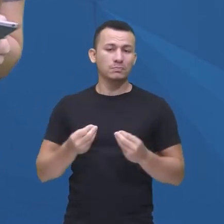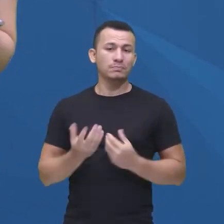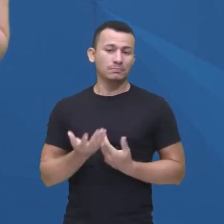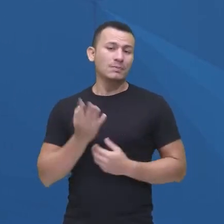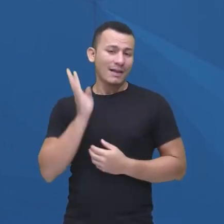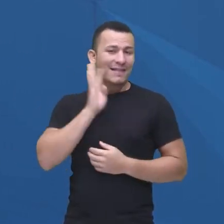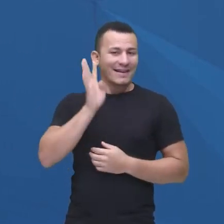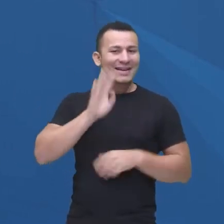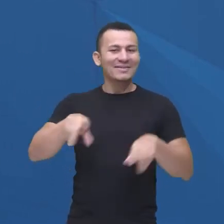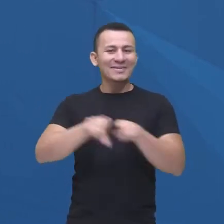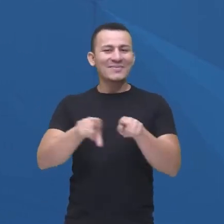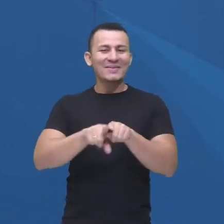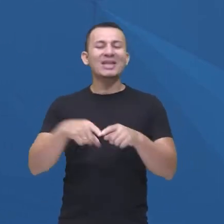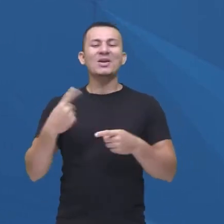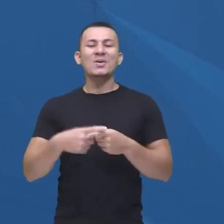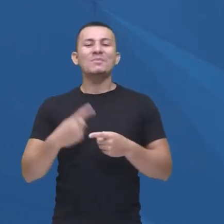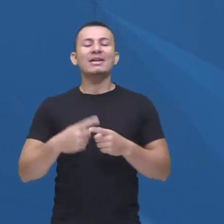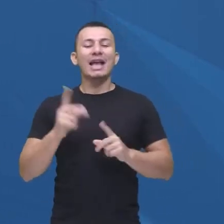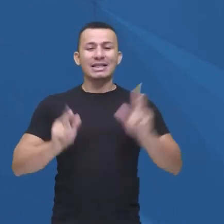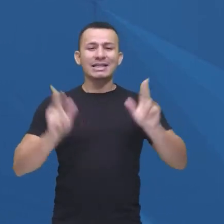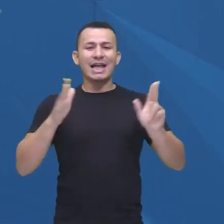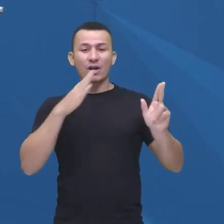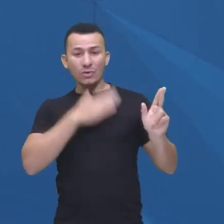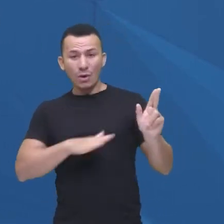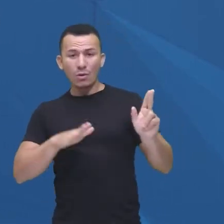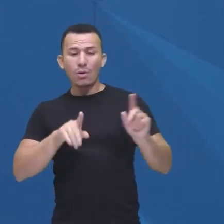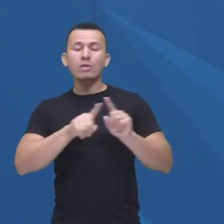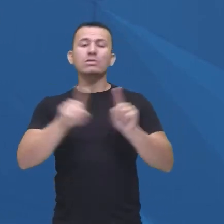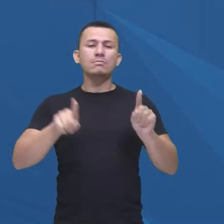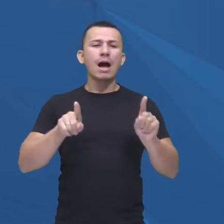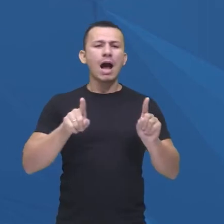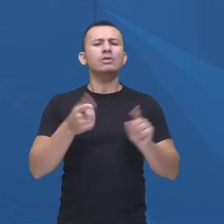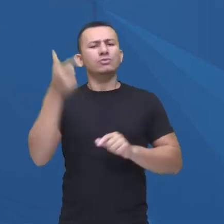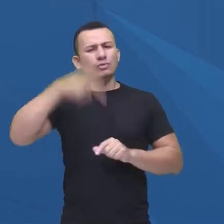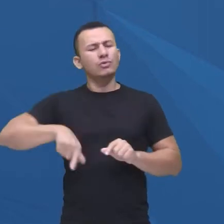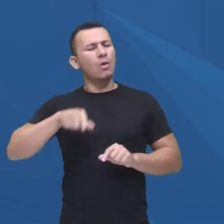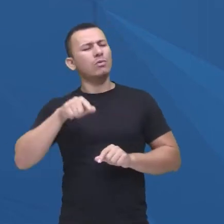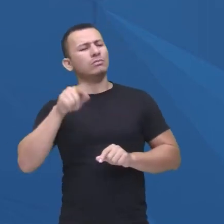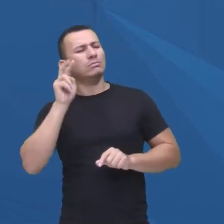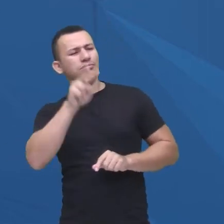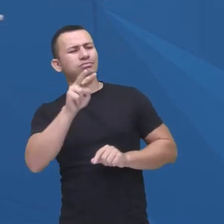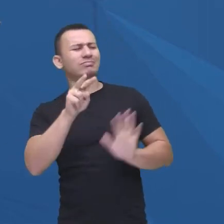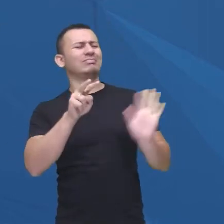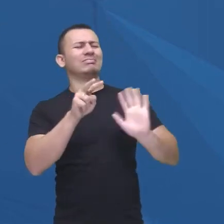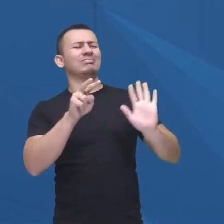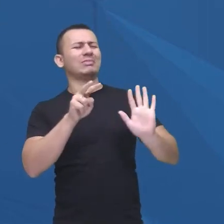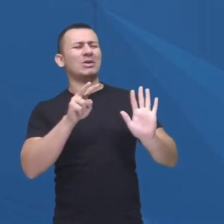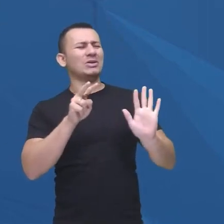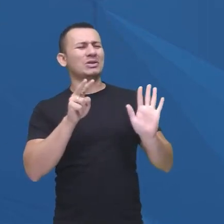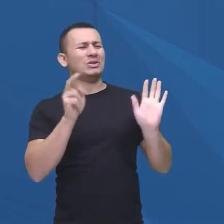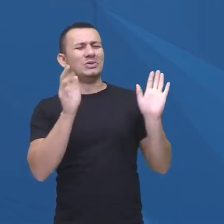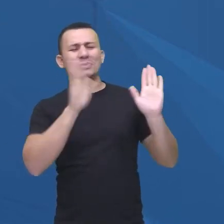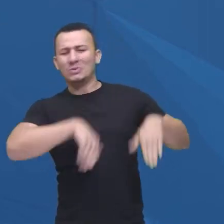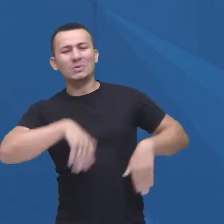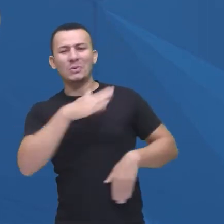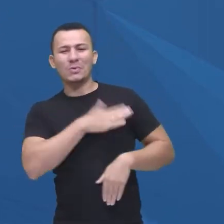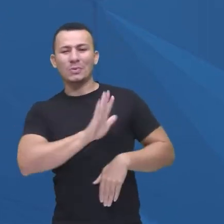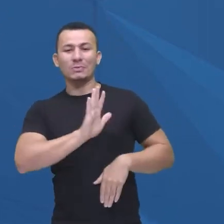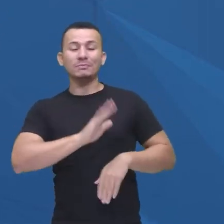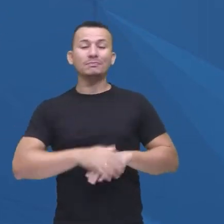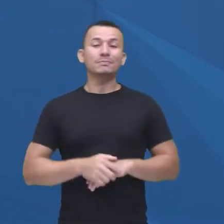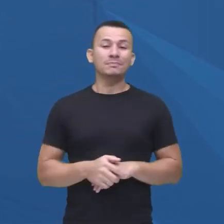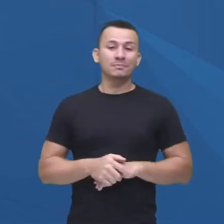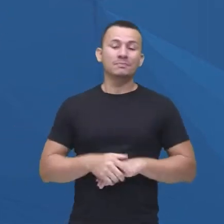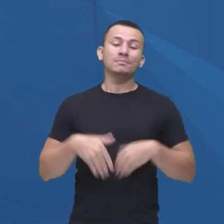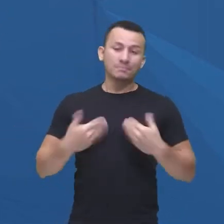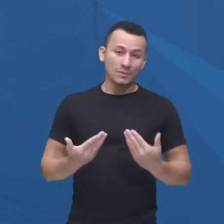é legal, porque às vezes a gente não gosta, mas a gente também não precisa ter aquela repulsa, né? Ah, eu não quero assistir, achei péssima e enfim, né?